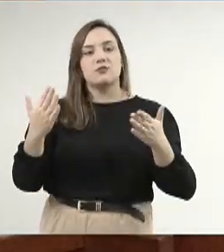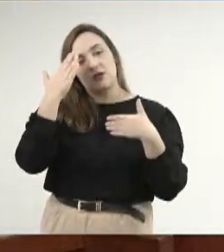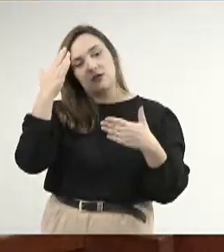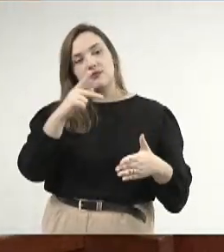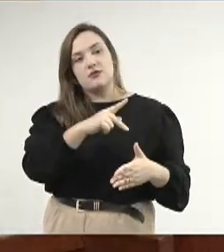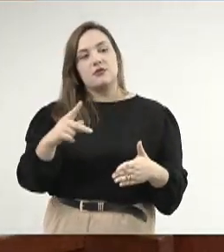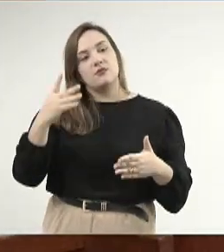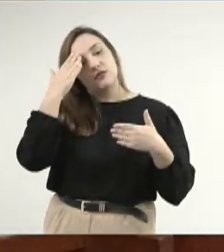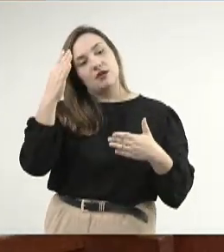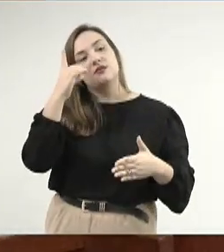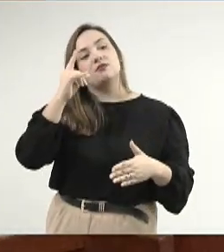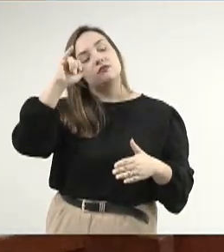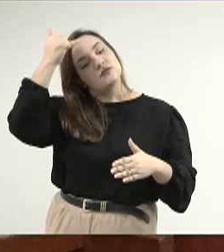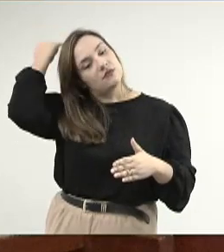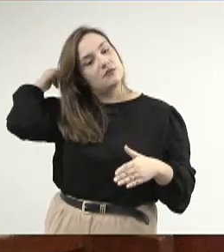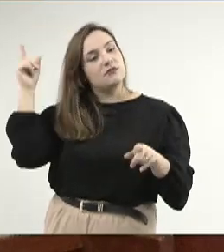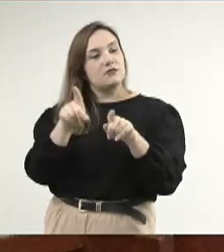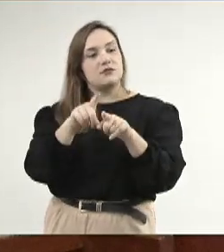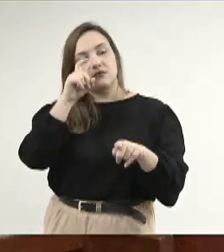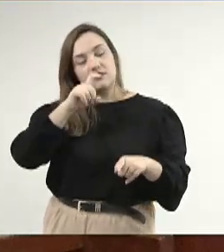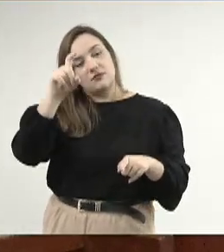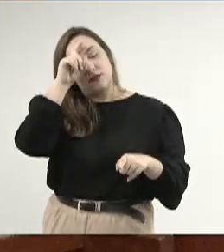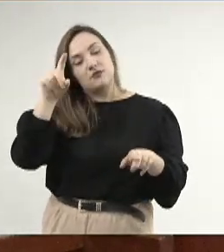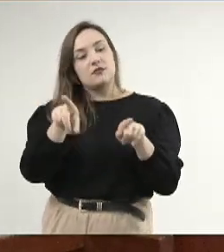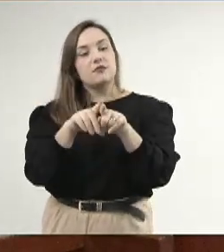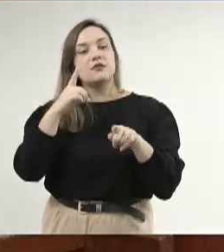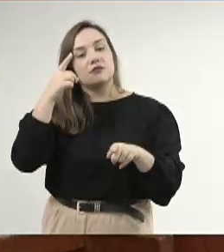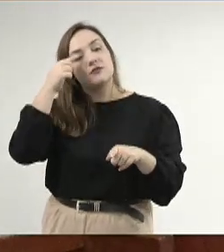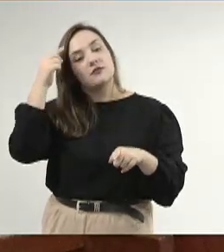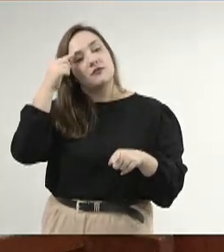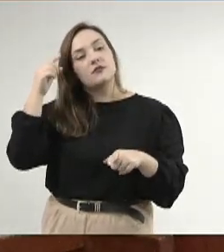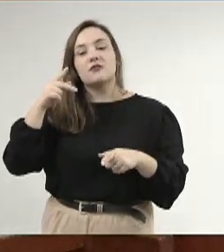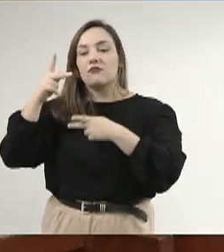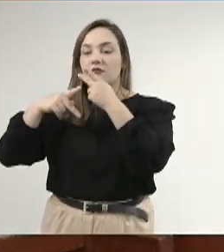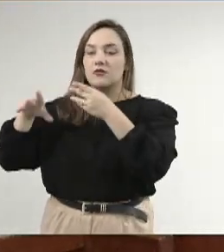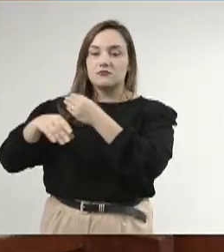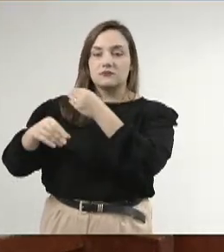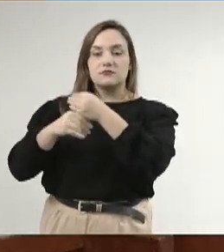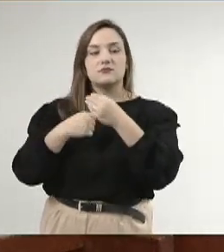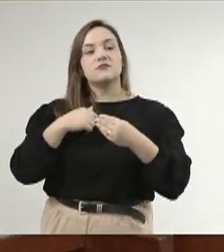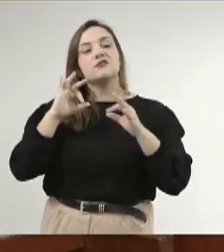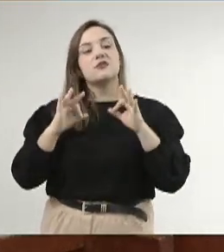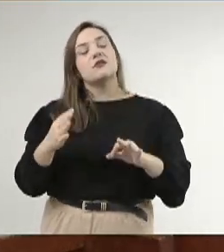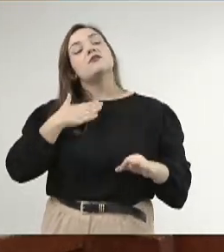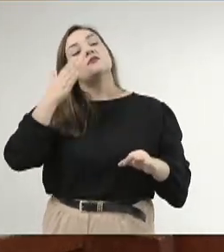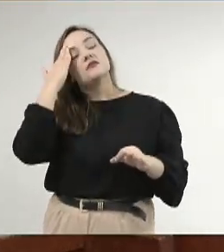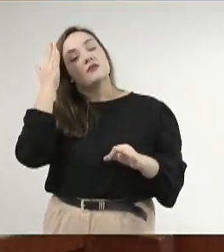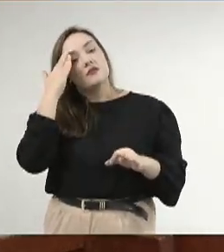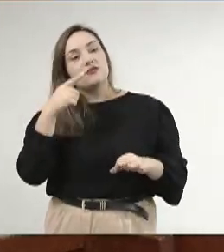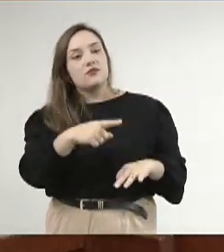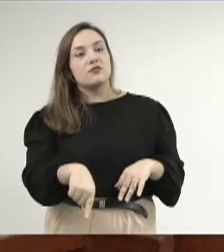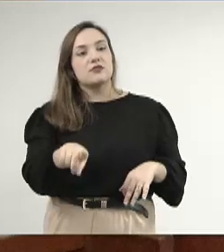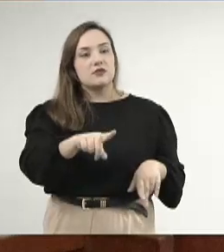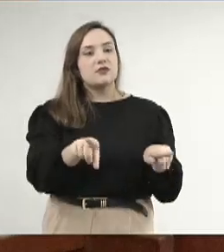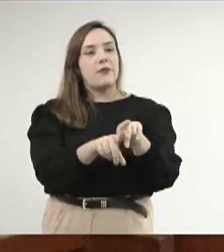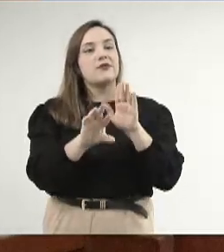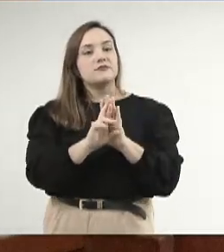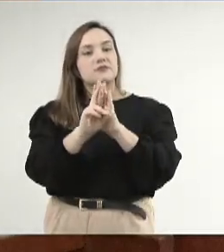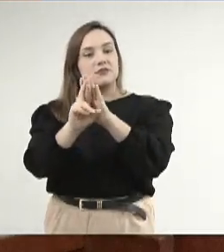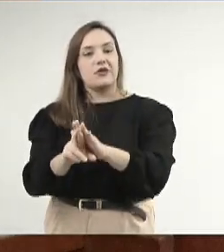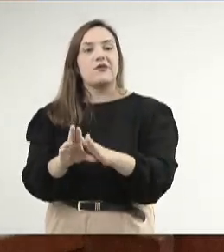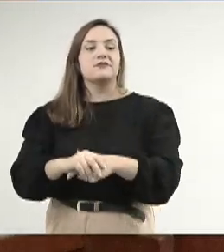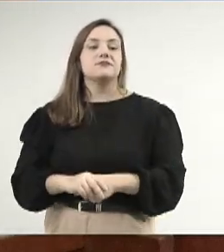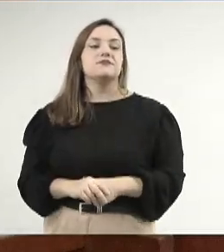obrigado, deputado Júnior Mock, deputado Zeca, deputado Zé Teixeira, que nos apartearam, tenho certeza que vossas excelências representaram